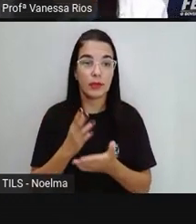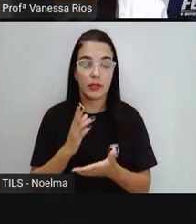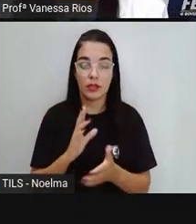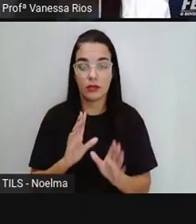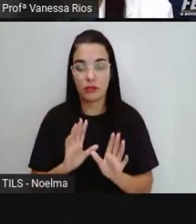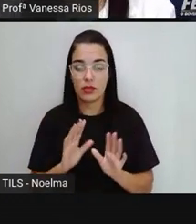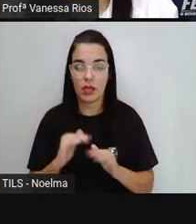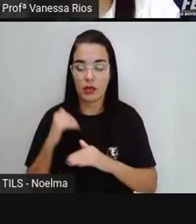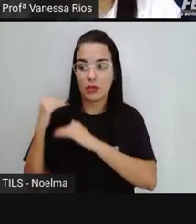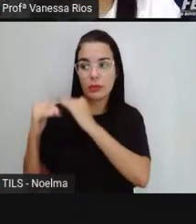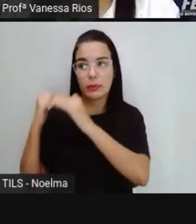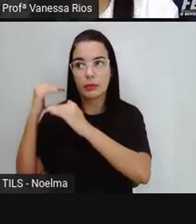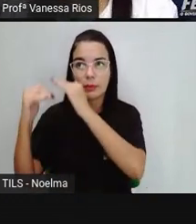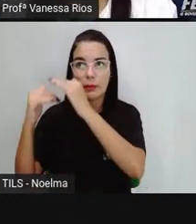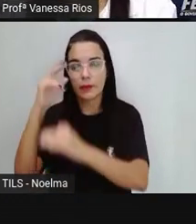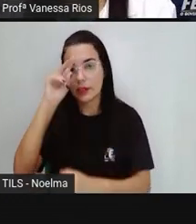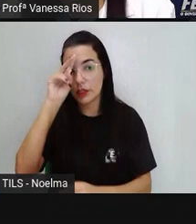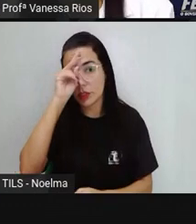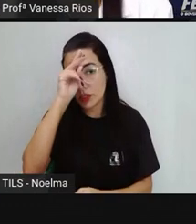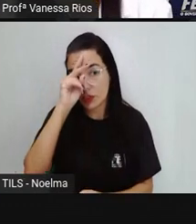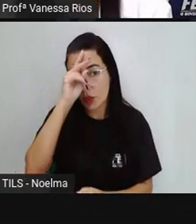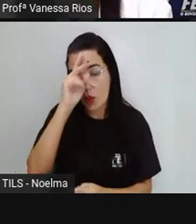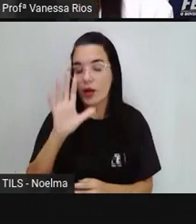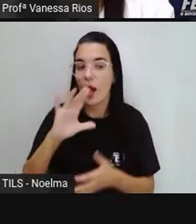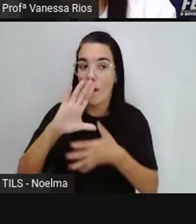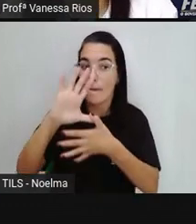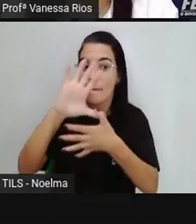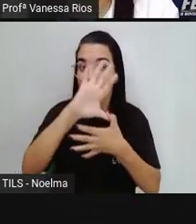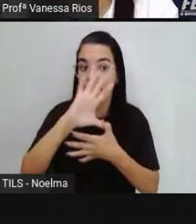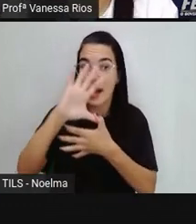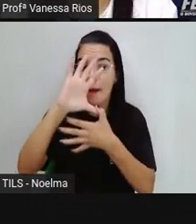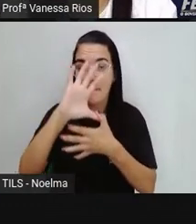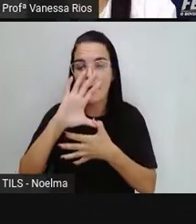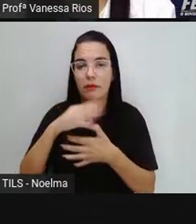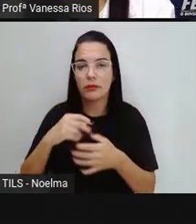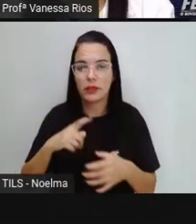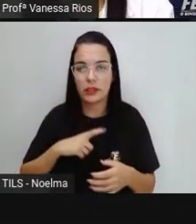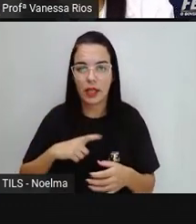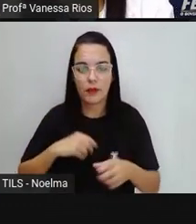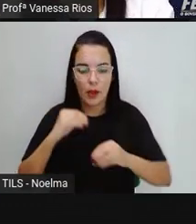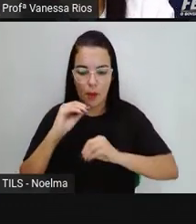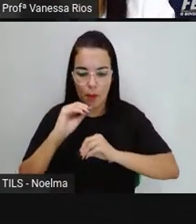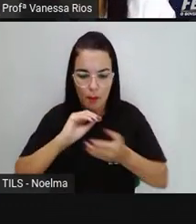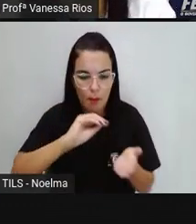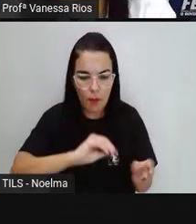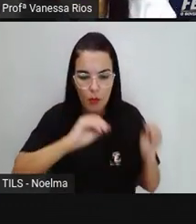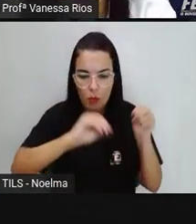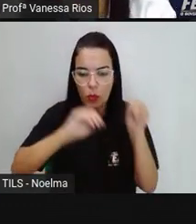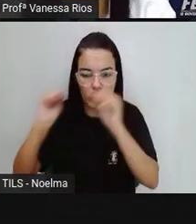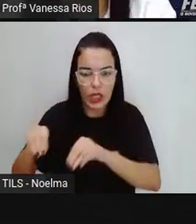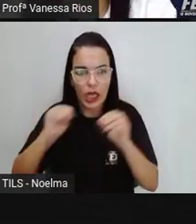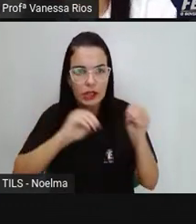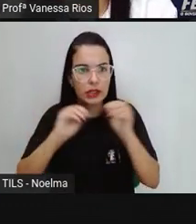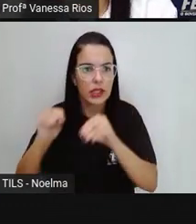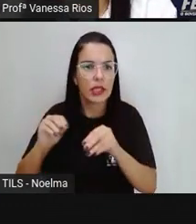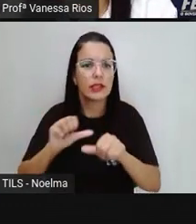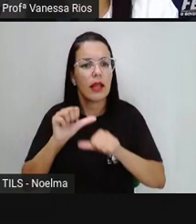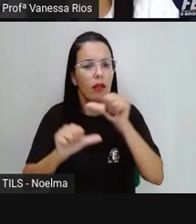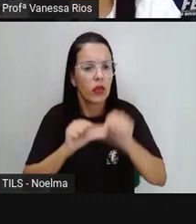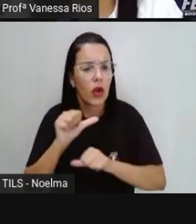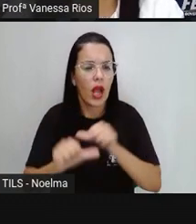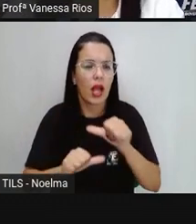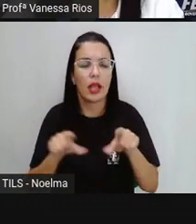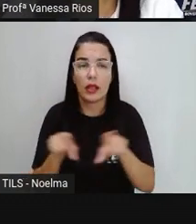história, os mapas foram sendo modificados, novas informações foram acrescentadas e